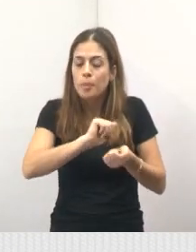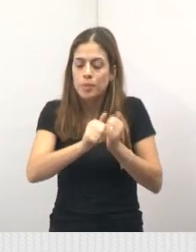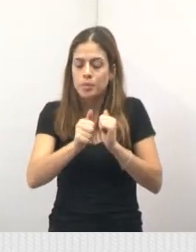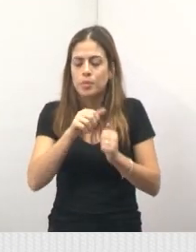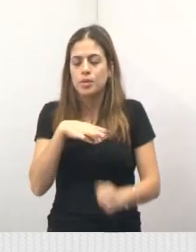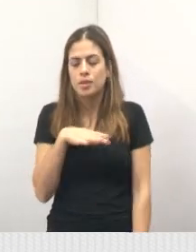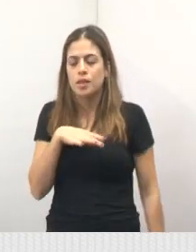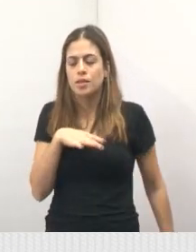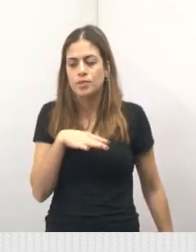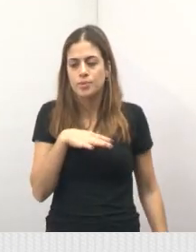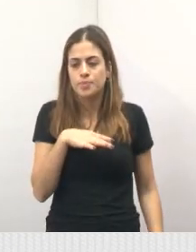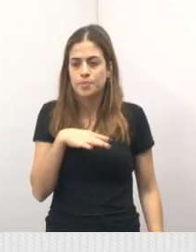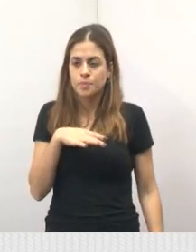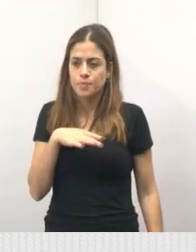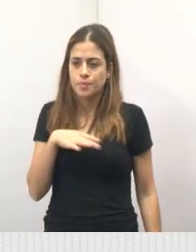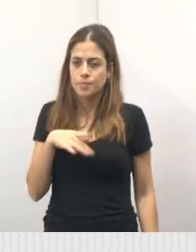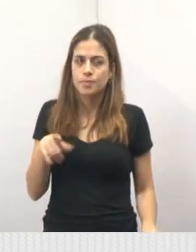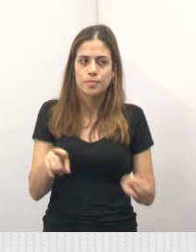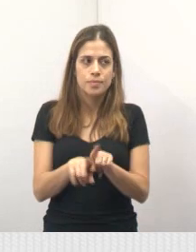Também